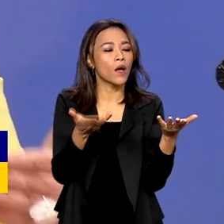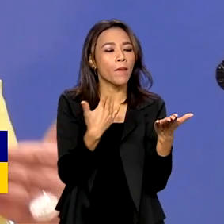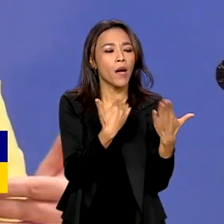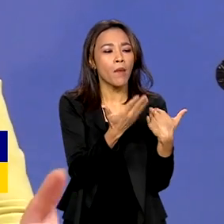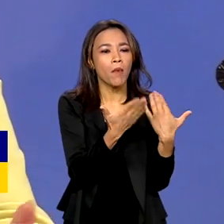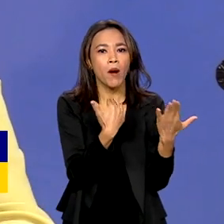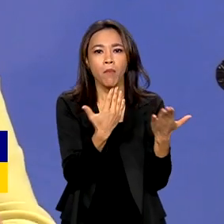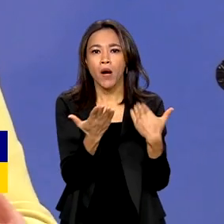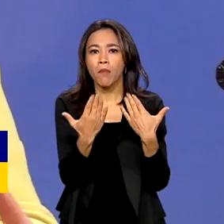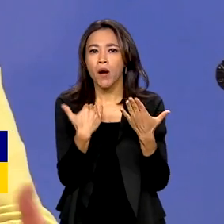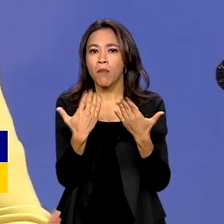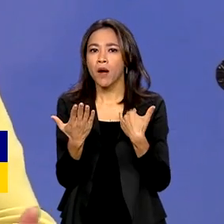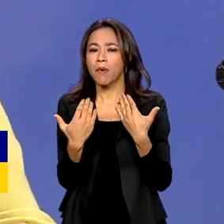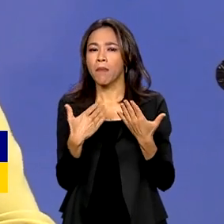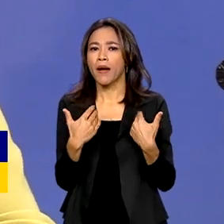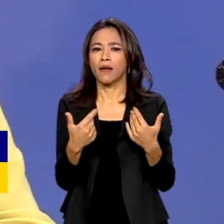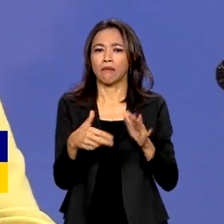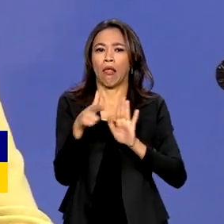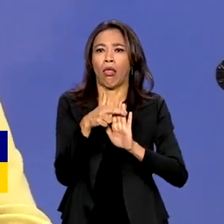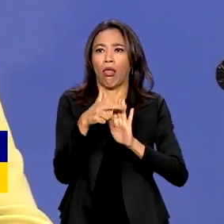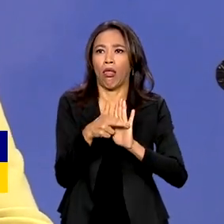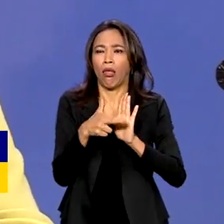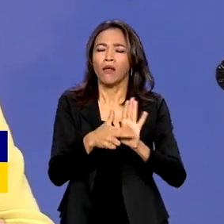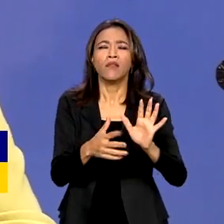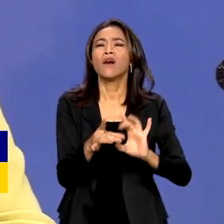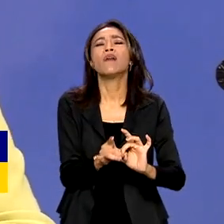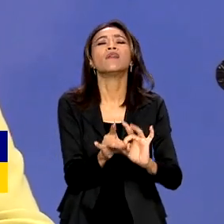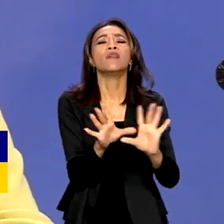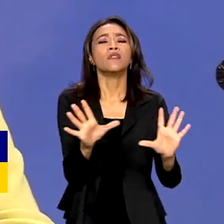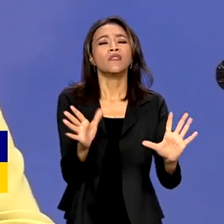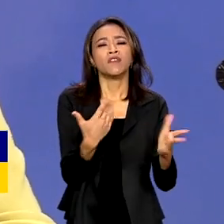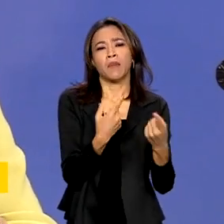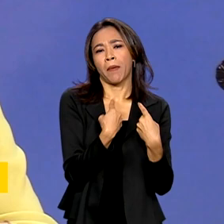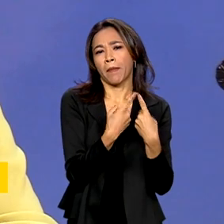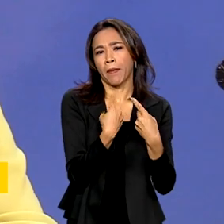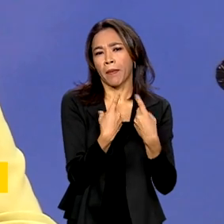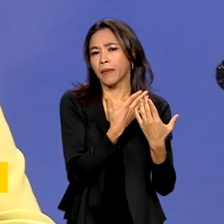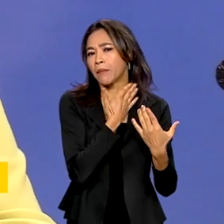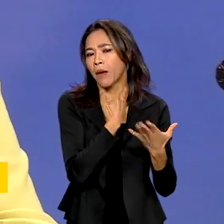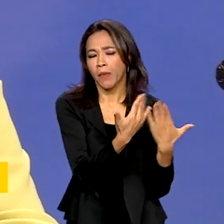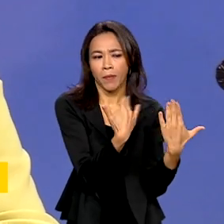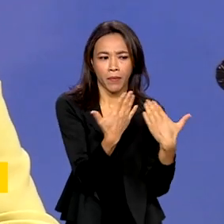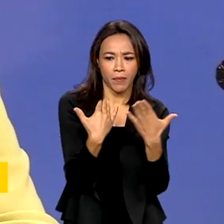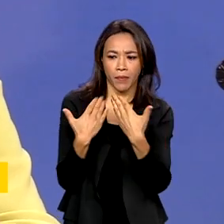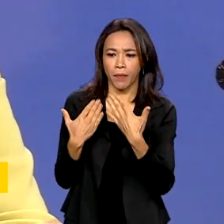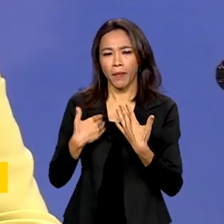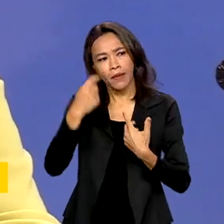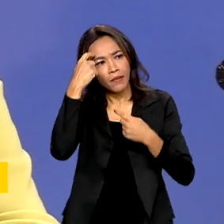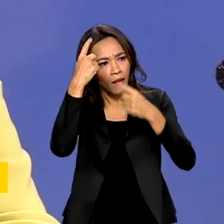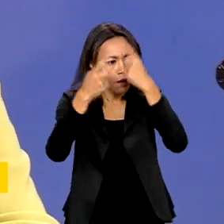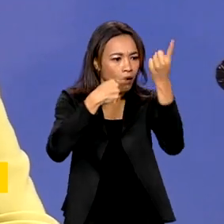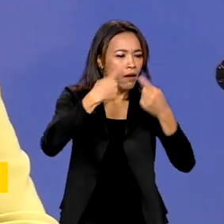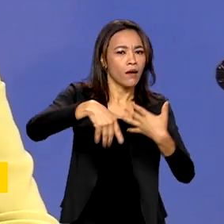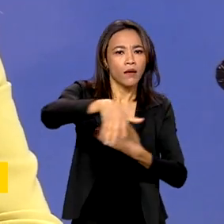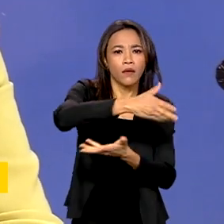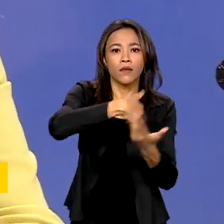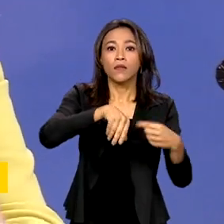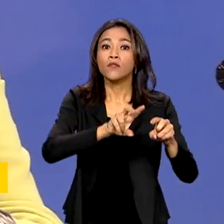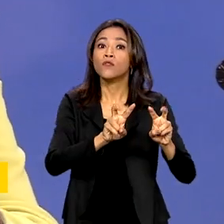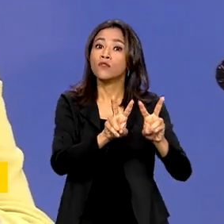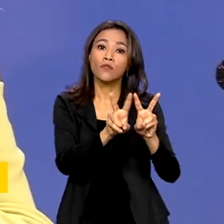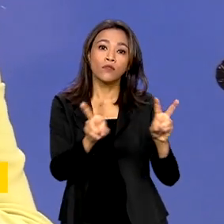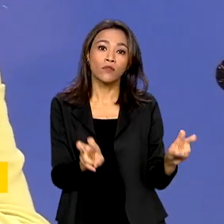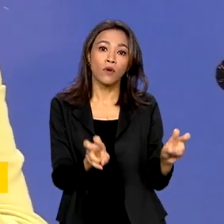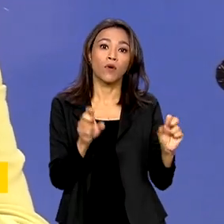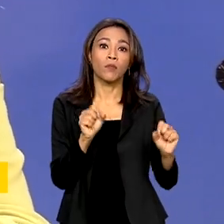grande ritual, uma troca de ideias. É mais um diálogo e uma troca de ideias sobre questões relativas